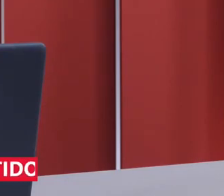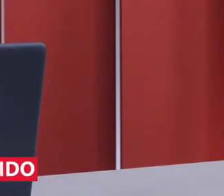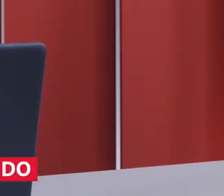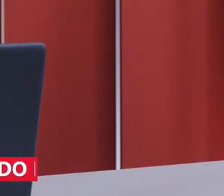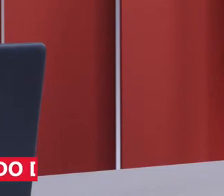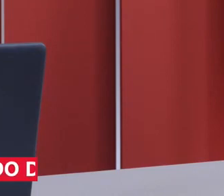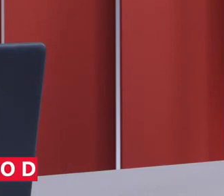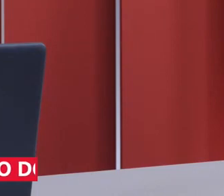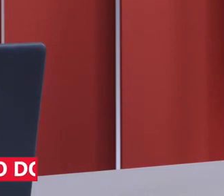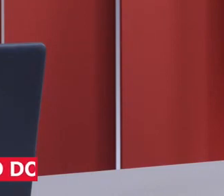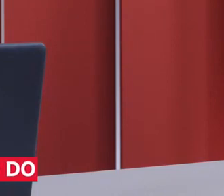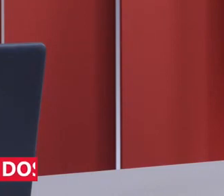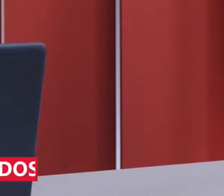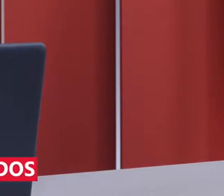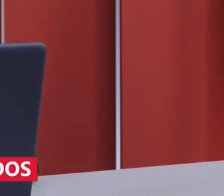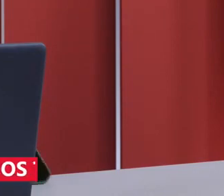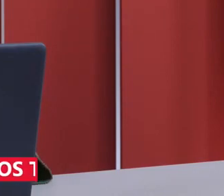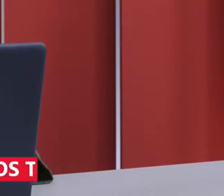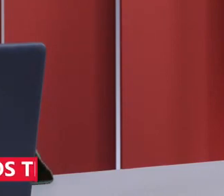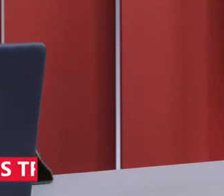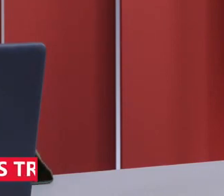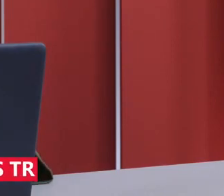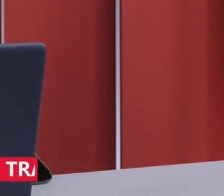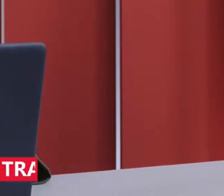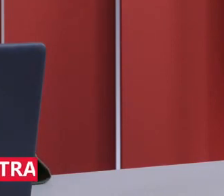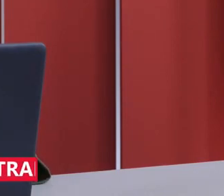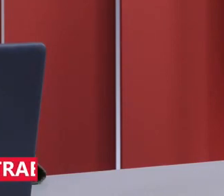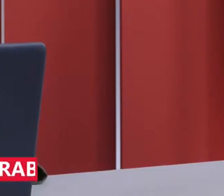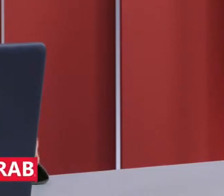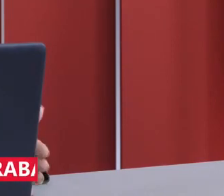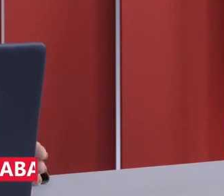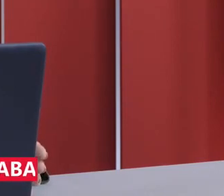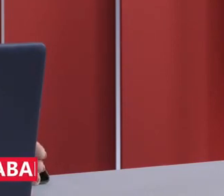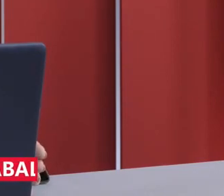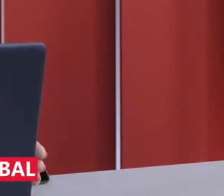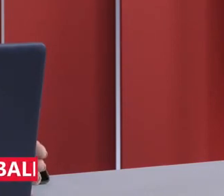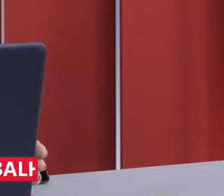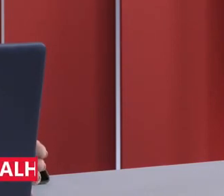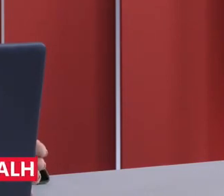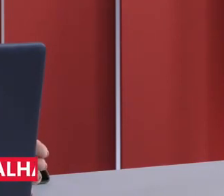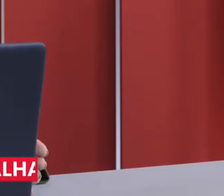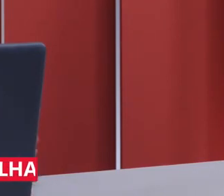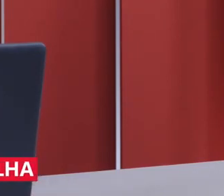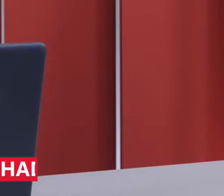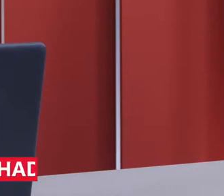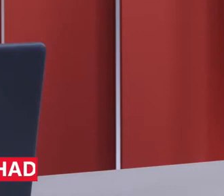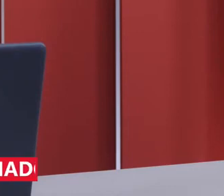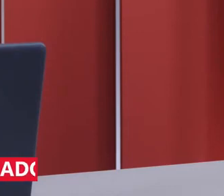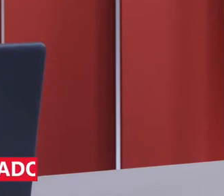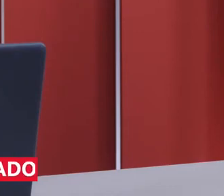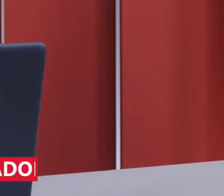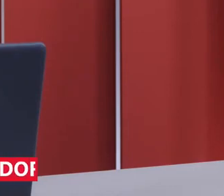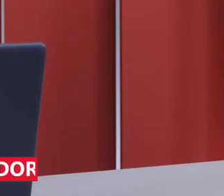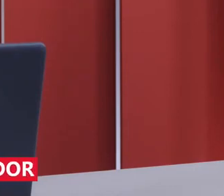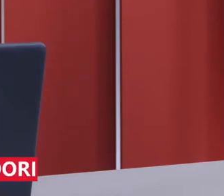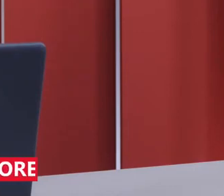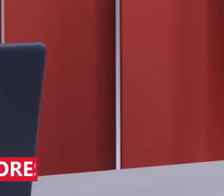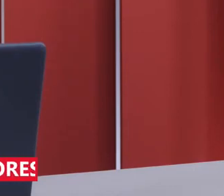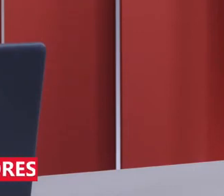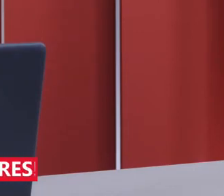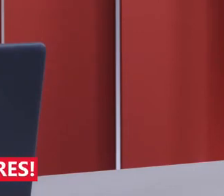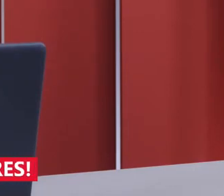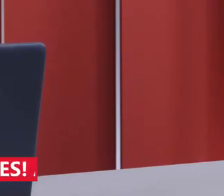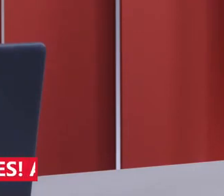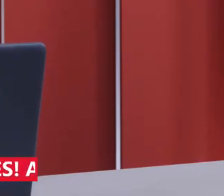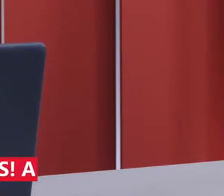Os propagadores de mentira que estão dentro e fora do Congresso Nacional também fazendo uma grande campanha contra o PL das fake